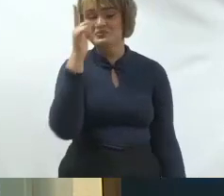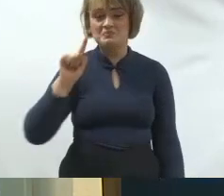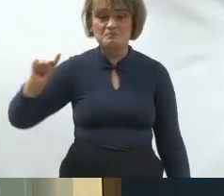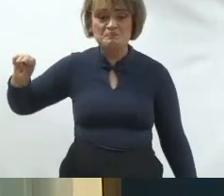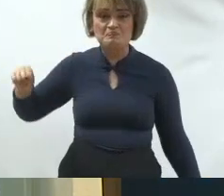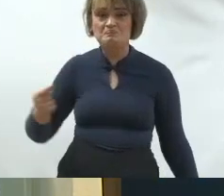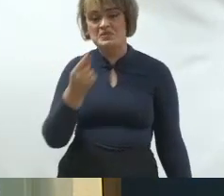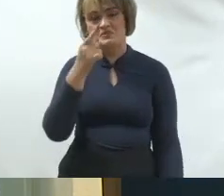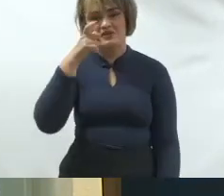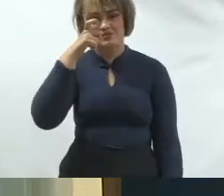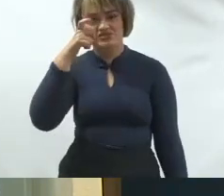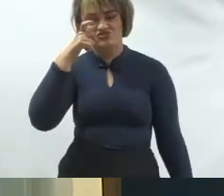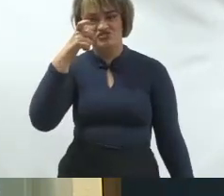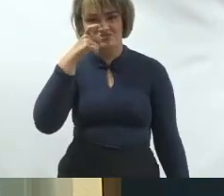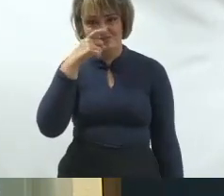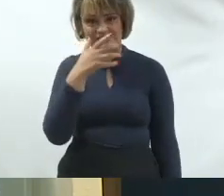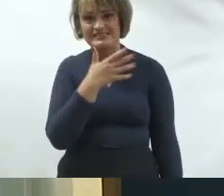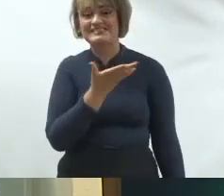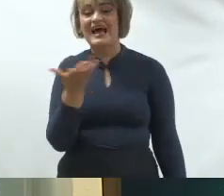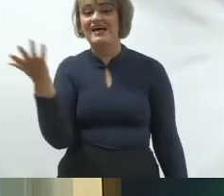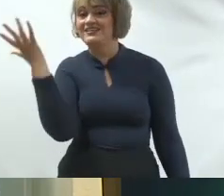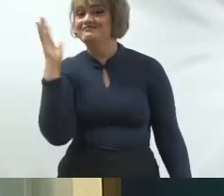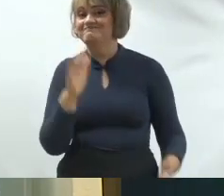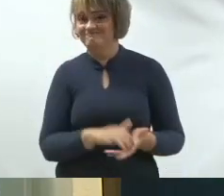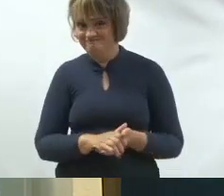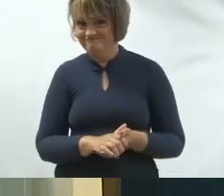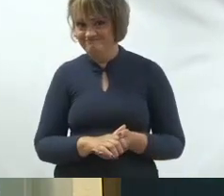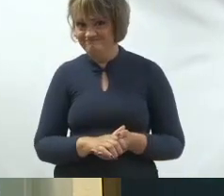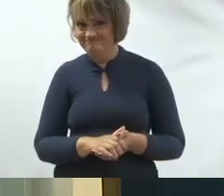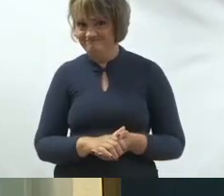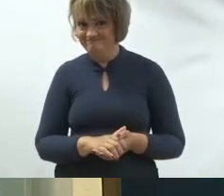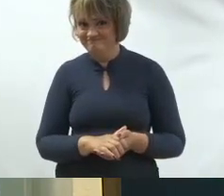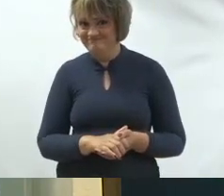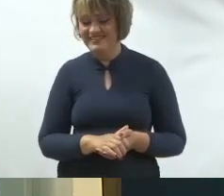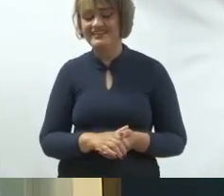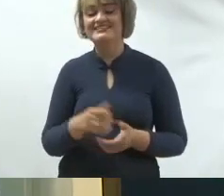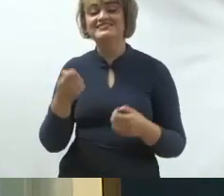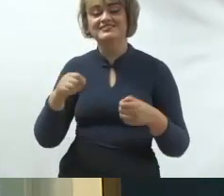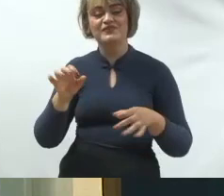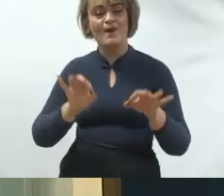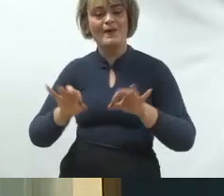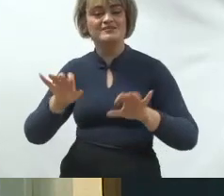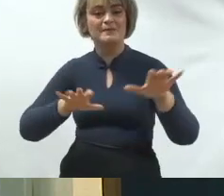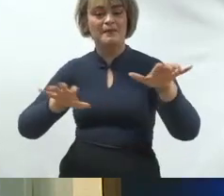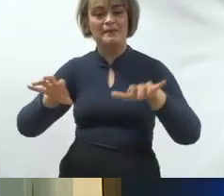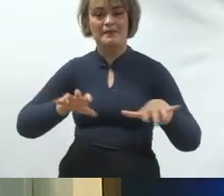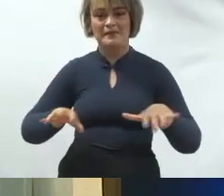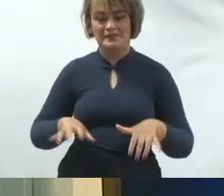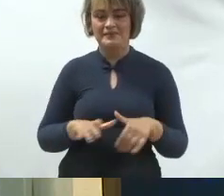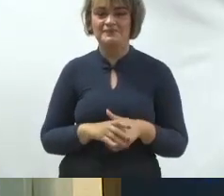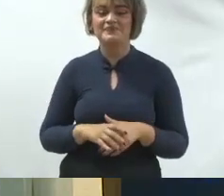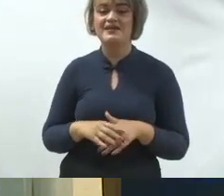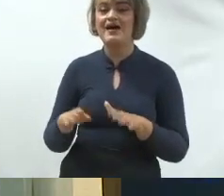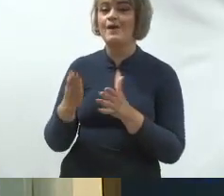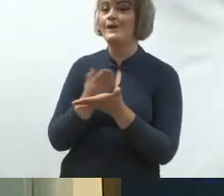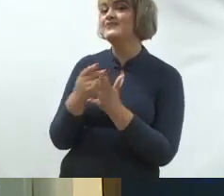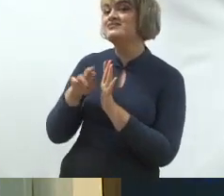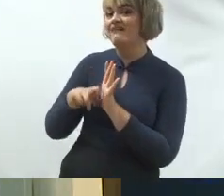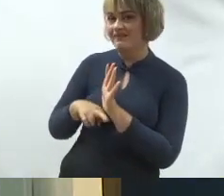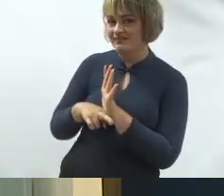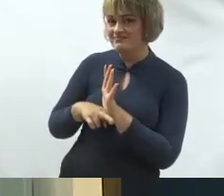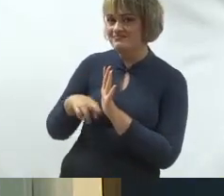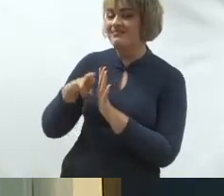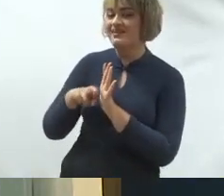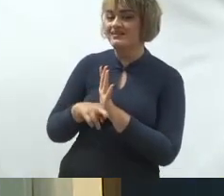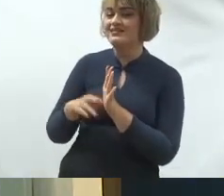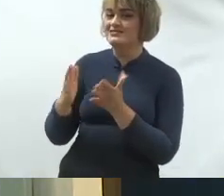a sua corrida eleitoral, eu precisei separar algumas regras que eu coloco